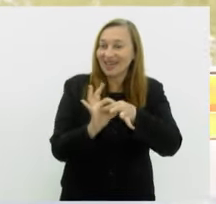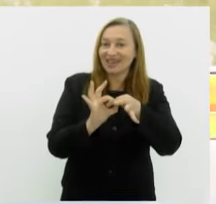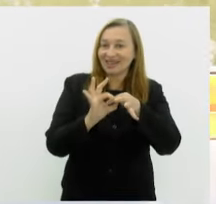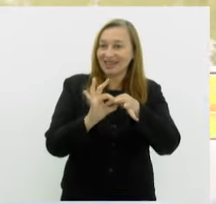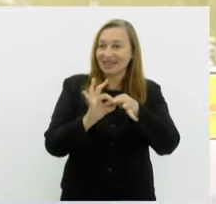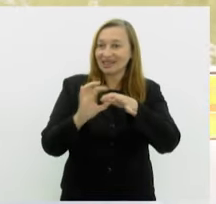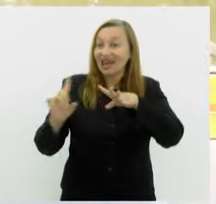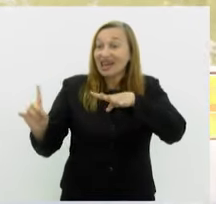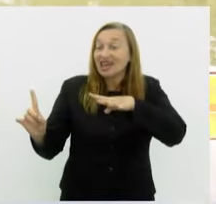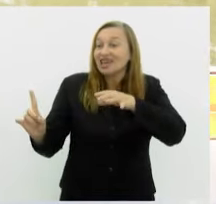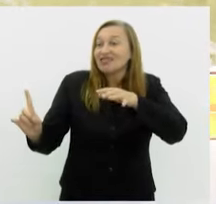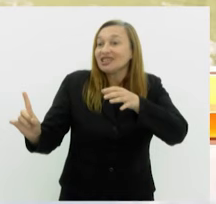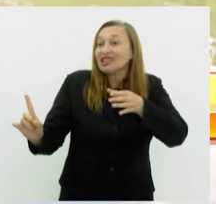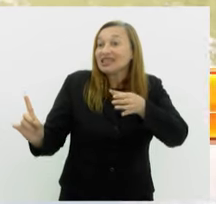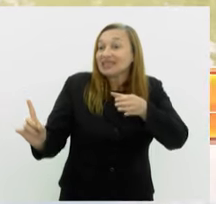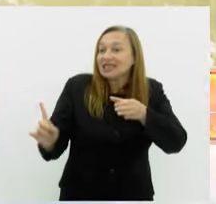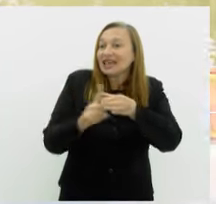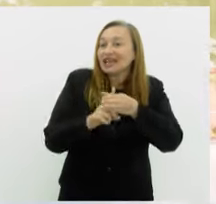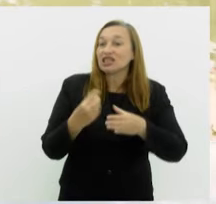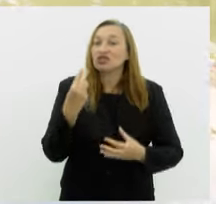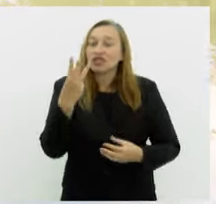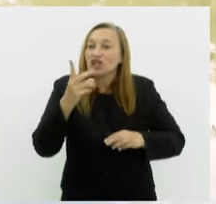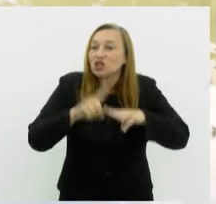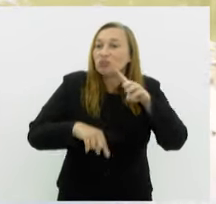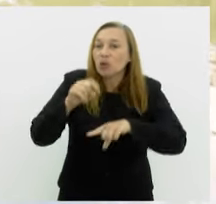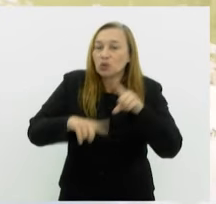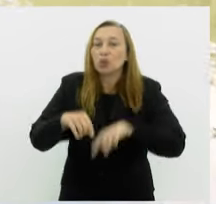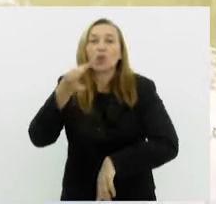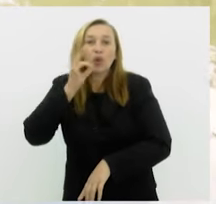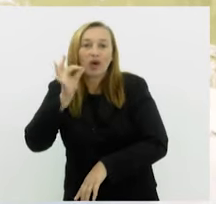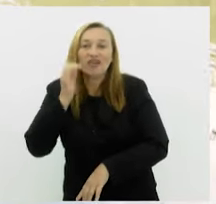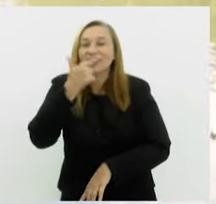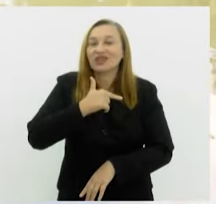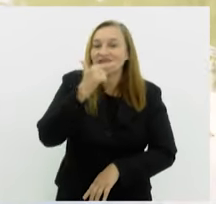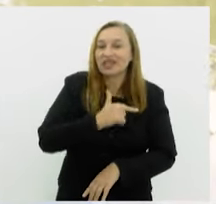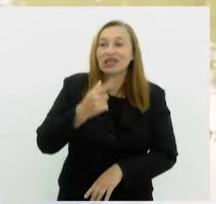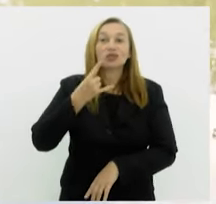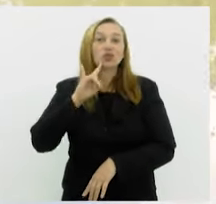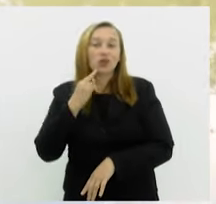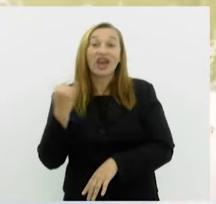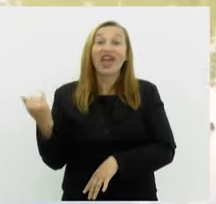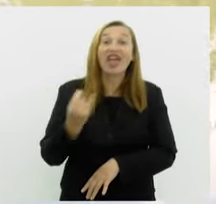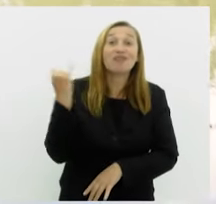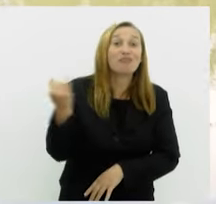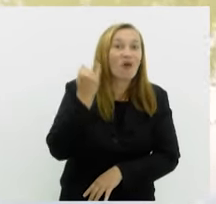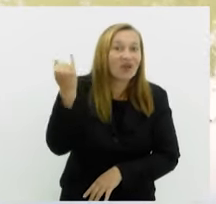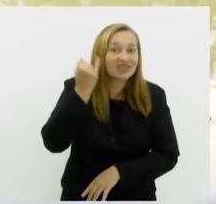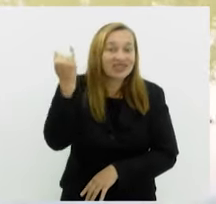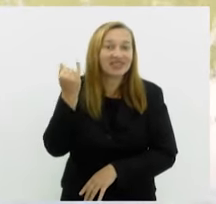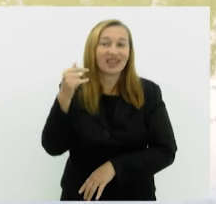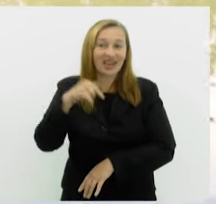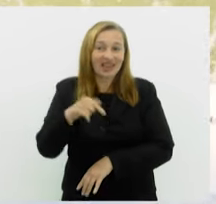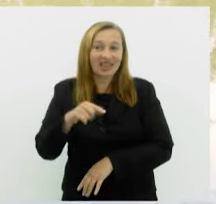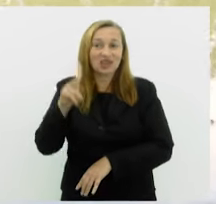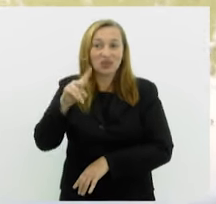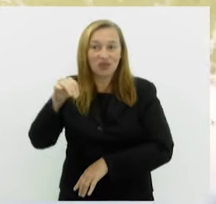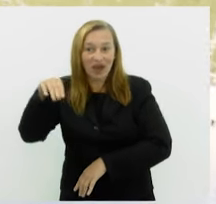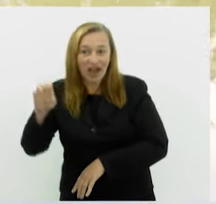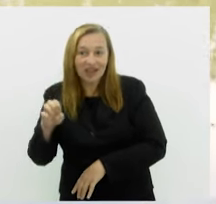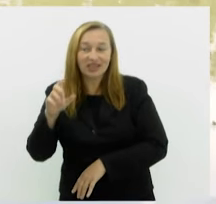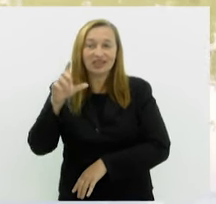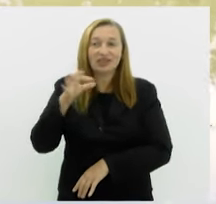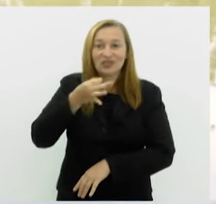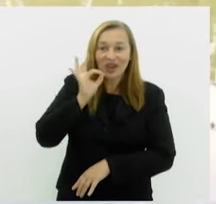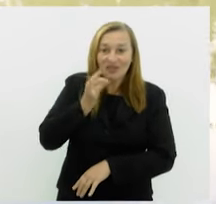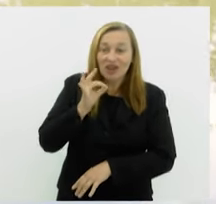de três arranjos produtivos locais, do café, da cachaça e do queijo, que são muito importantes aqui para a região do Vale do Café. A gente vai poder